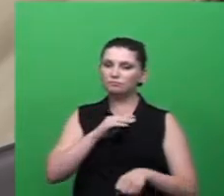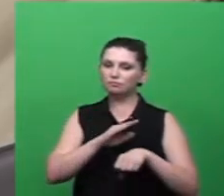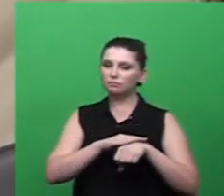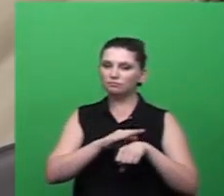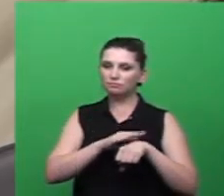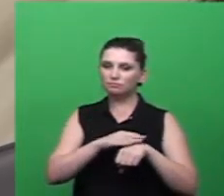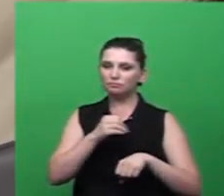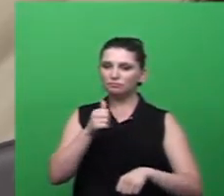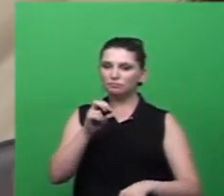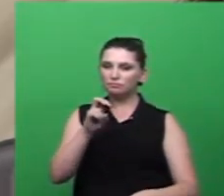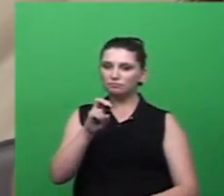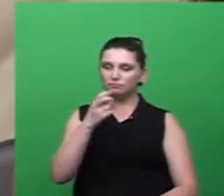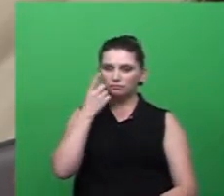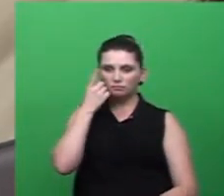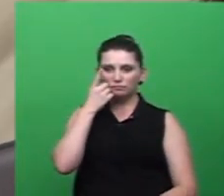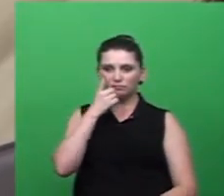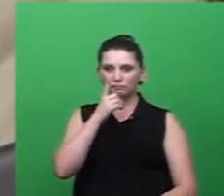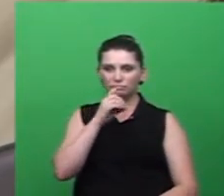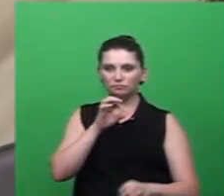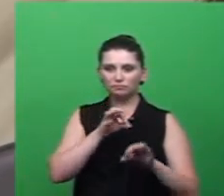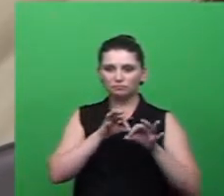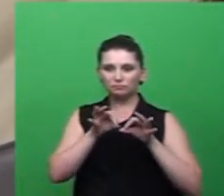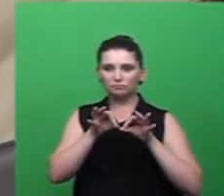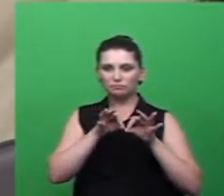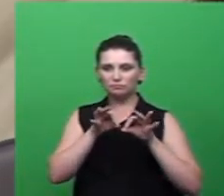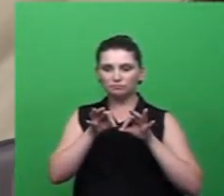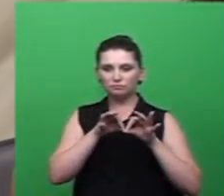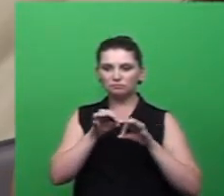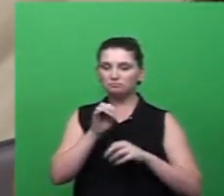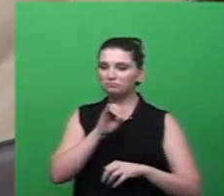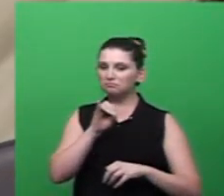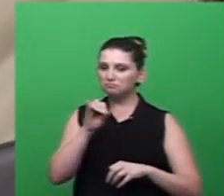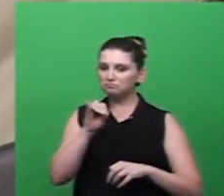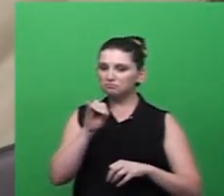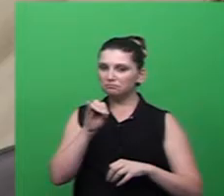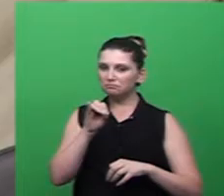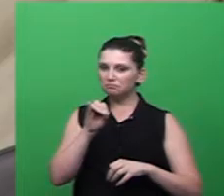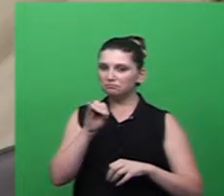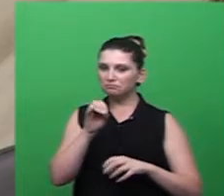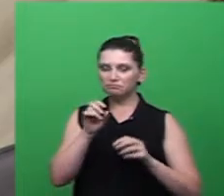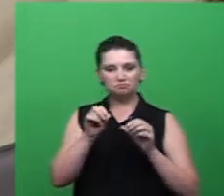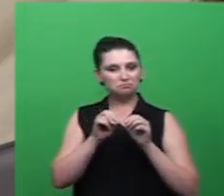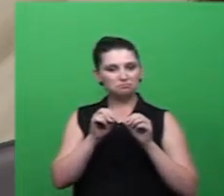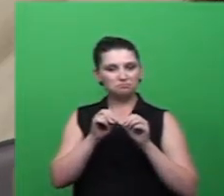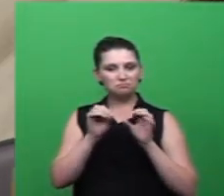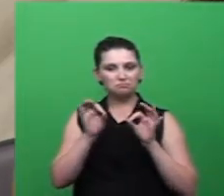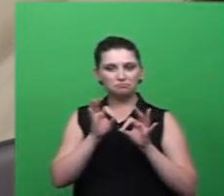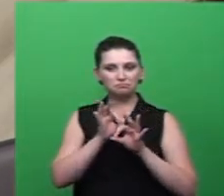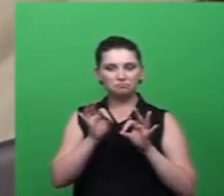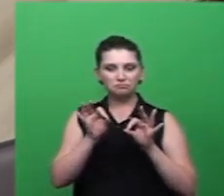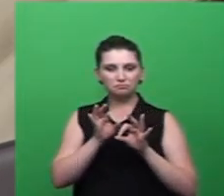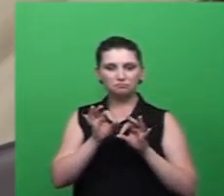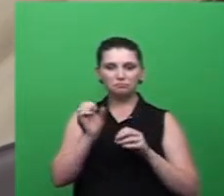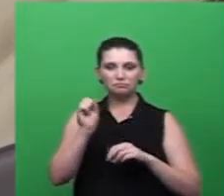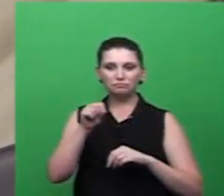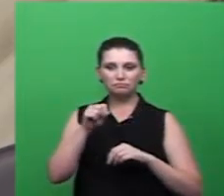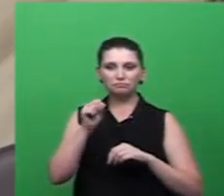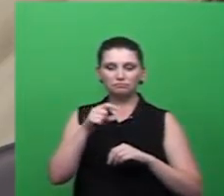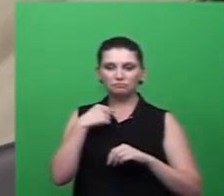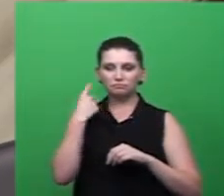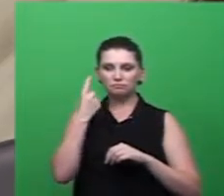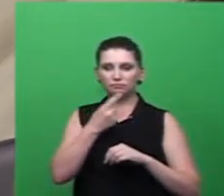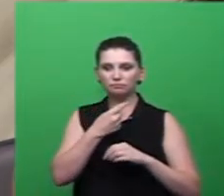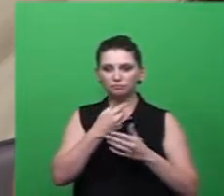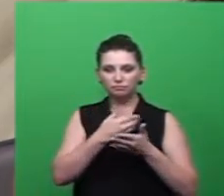dias pra cumprir aquilo que foi determinado caso não seja cumprido aí sim nós vamos